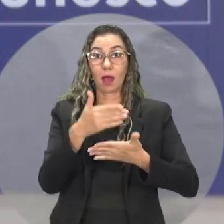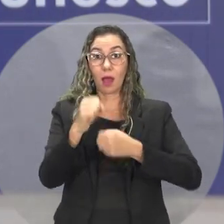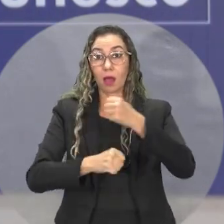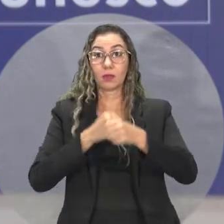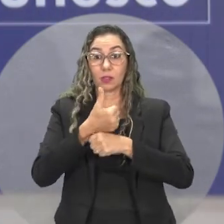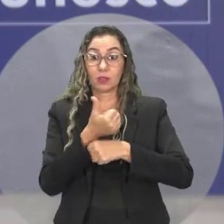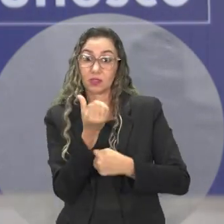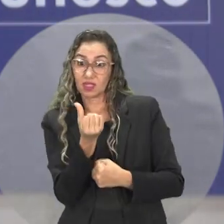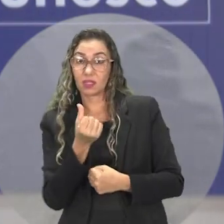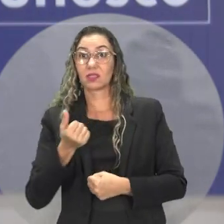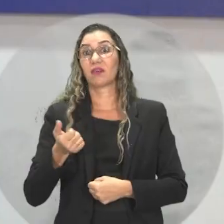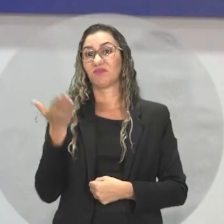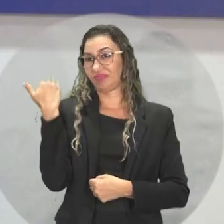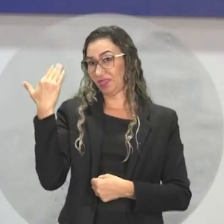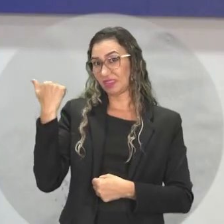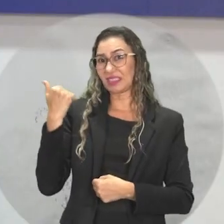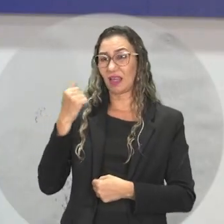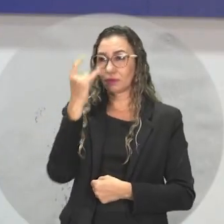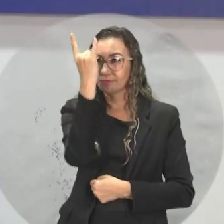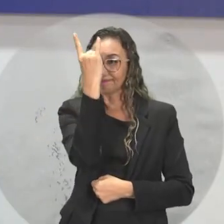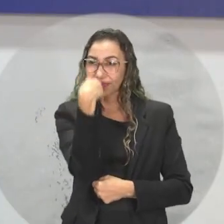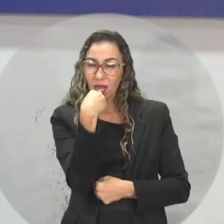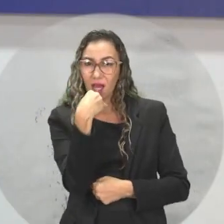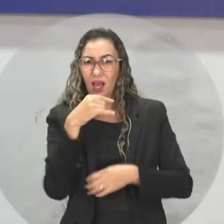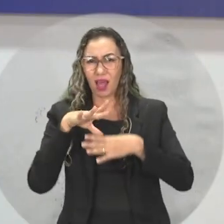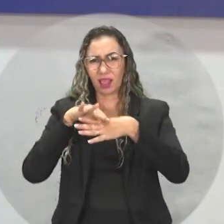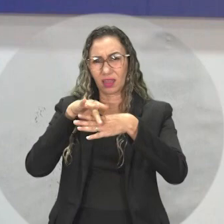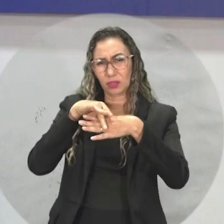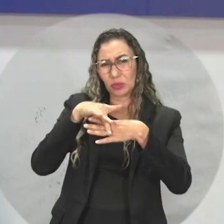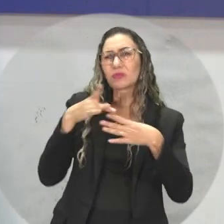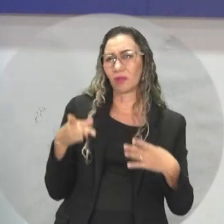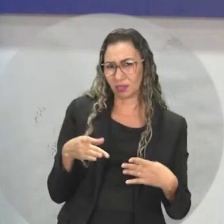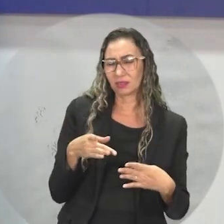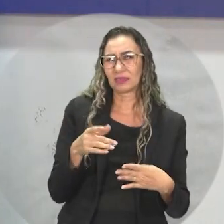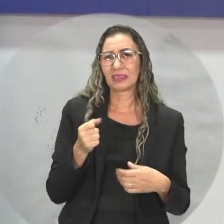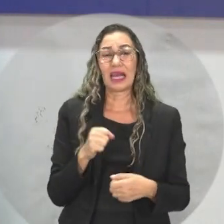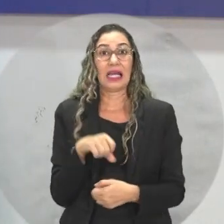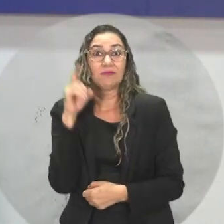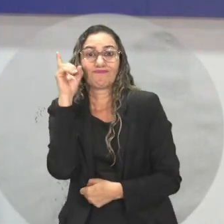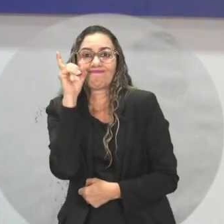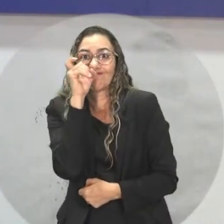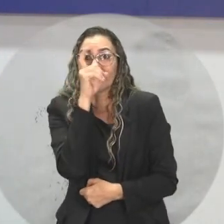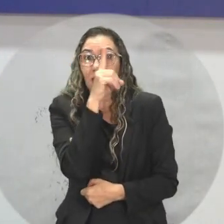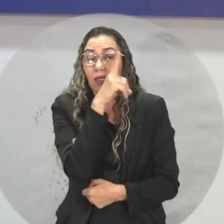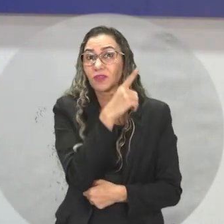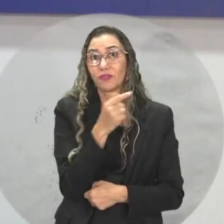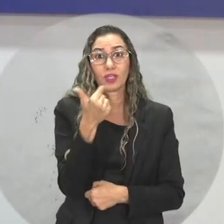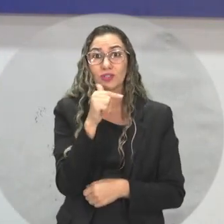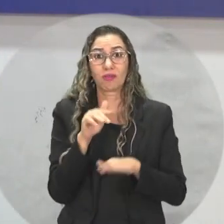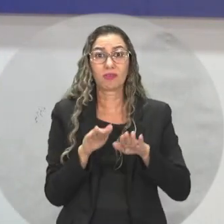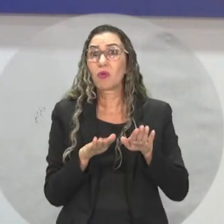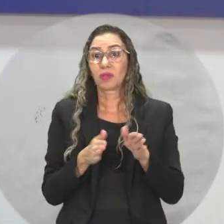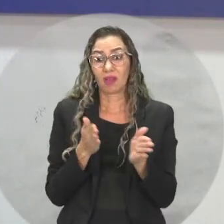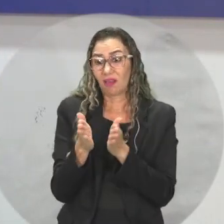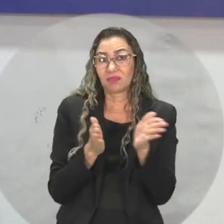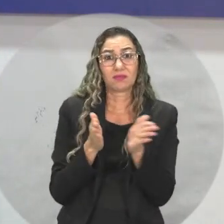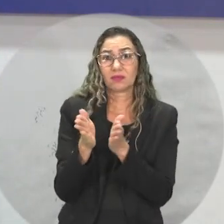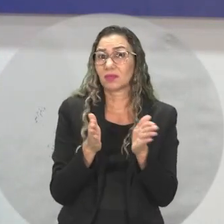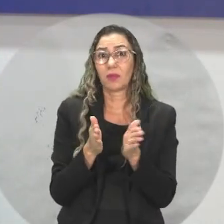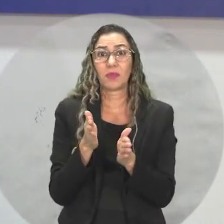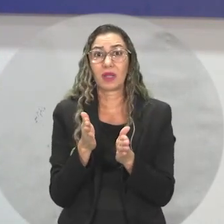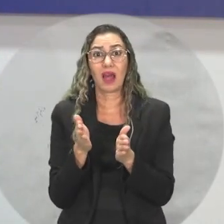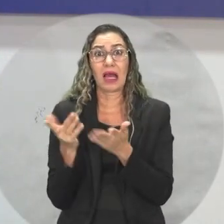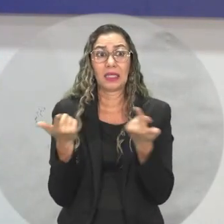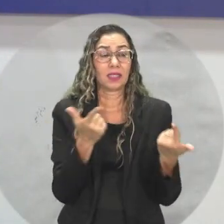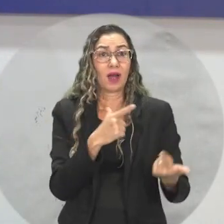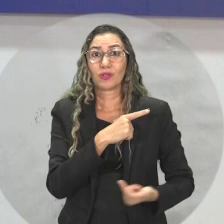em razão de uma meningite. É muito difícil pela questão de não ser acessível. Não ter um piso tátil, não